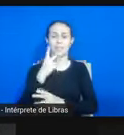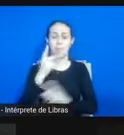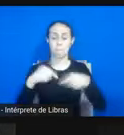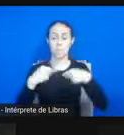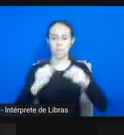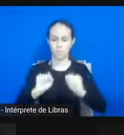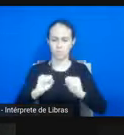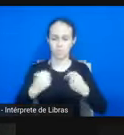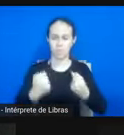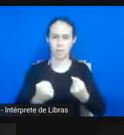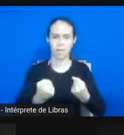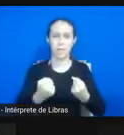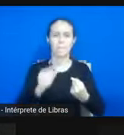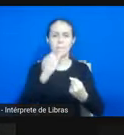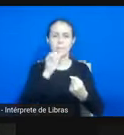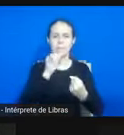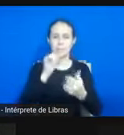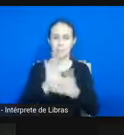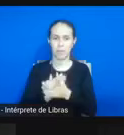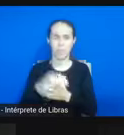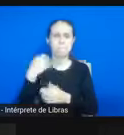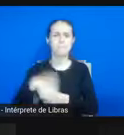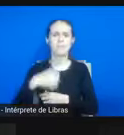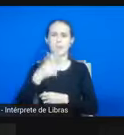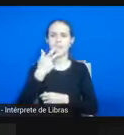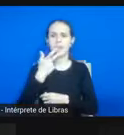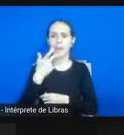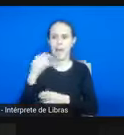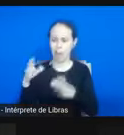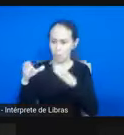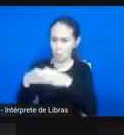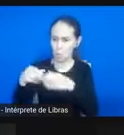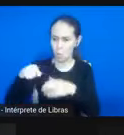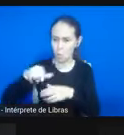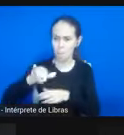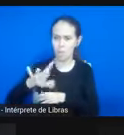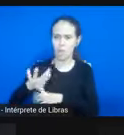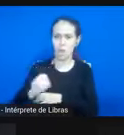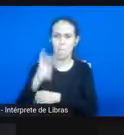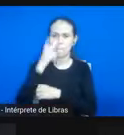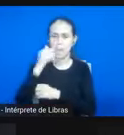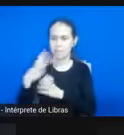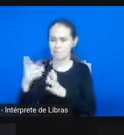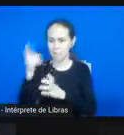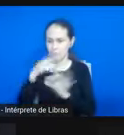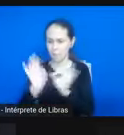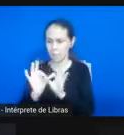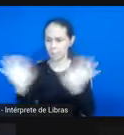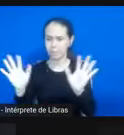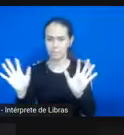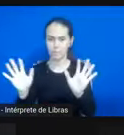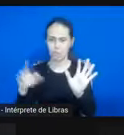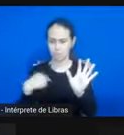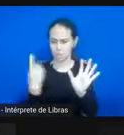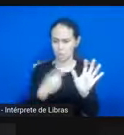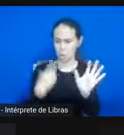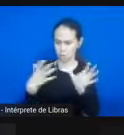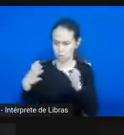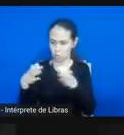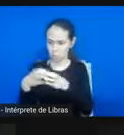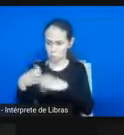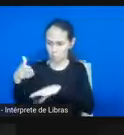O aquilombar-se para poder se colocar no mundo, se colocar nesse processo de liberdade. O nosso aquilombamento não termina em